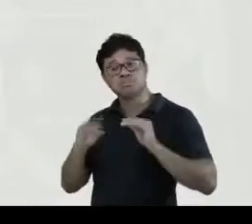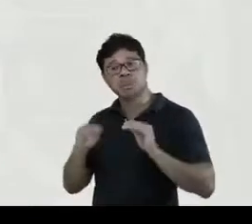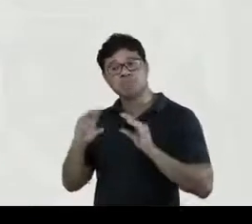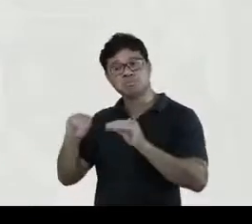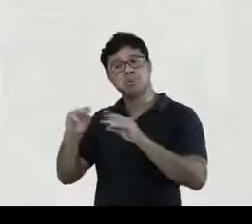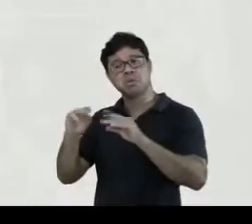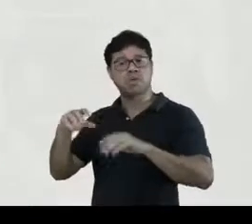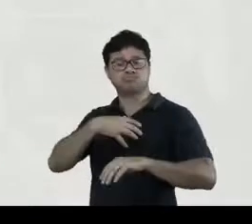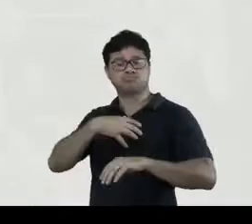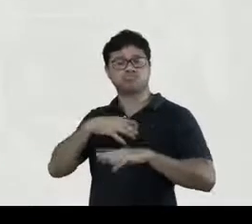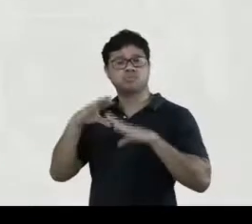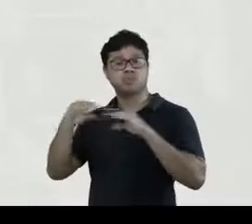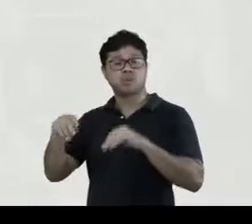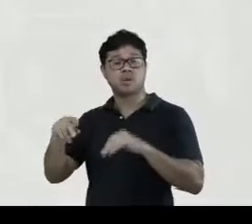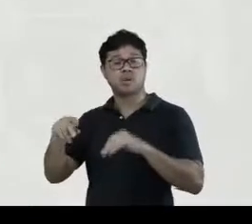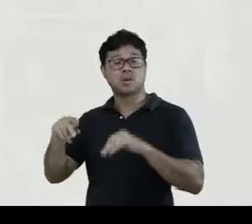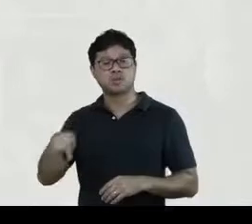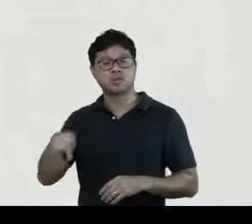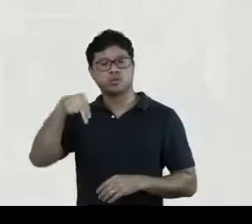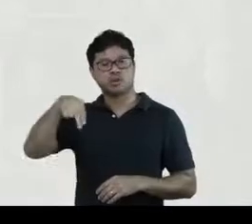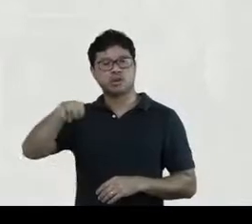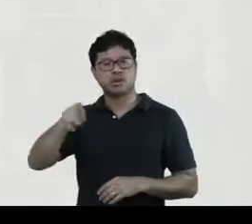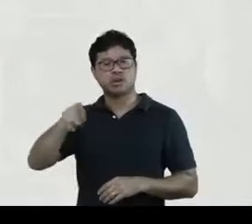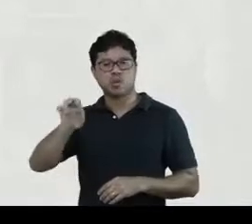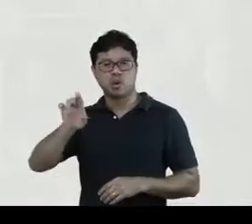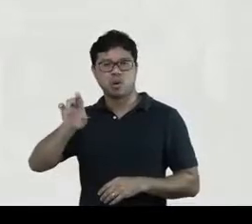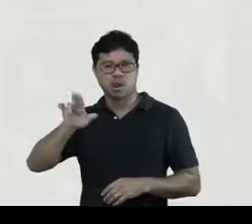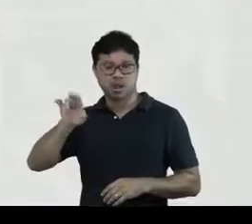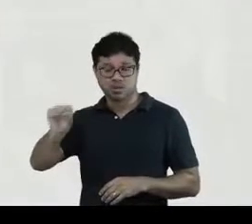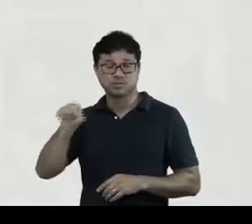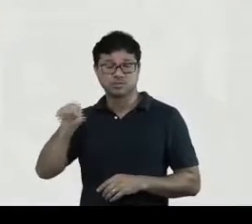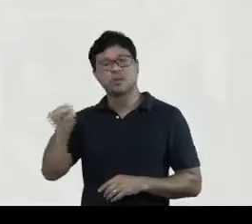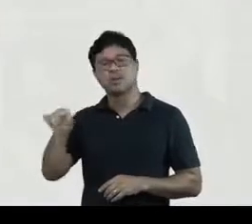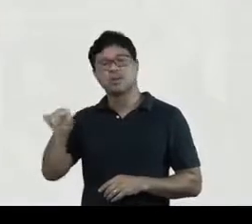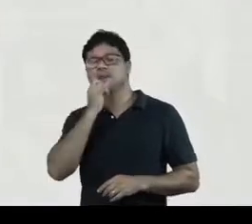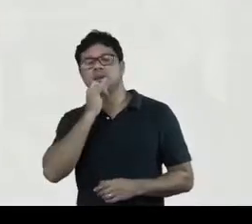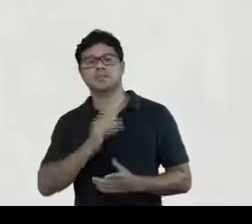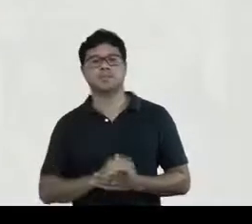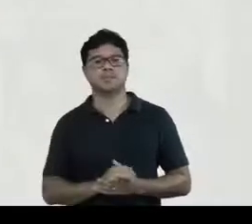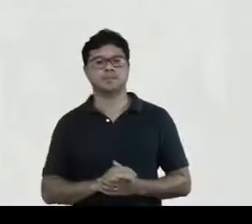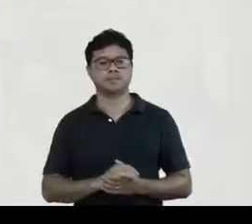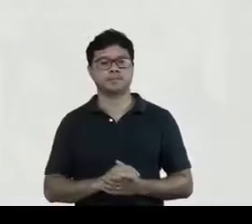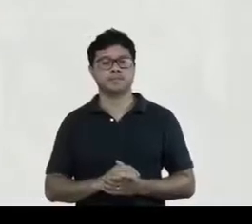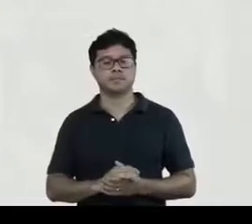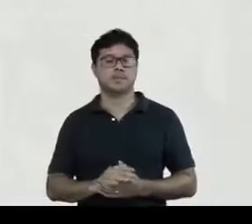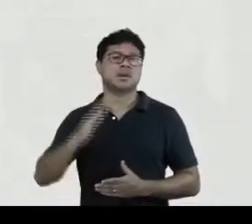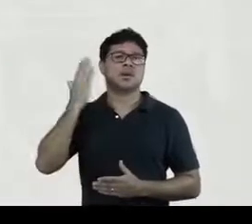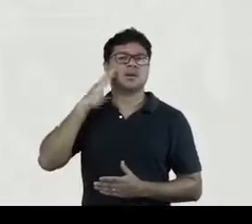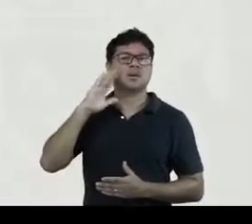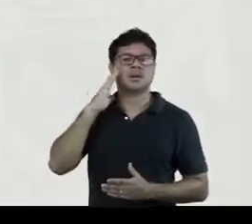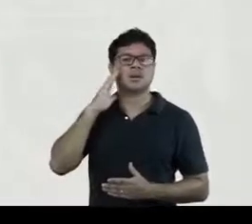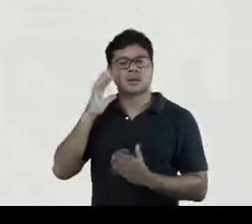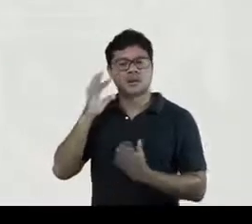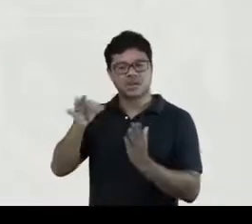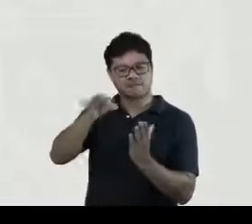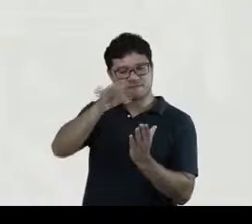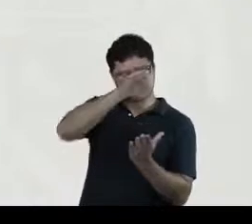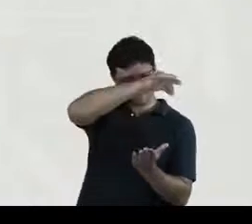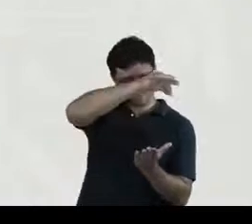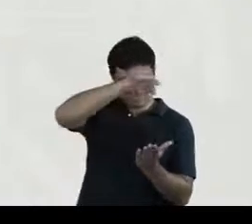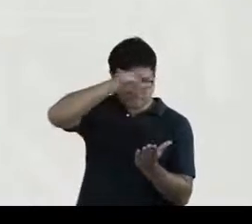que são feitas. E aí o professor Nicolaus, ele disse, por exemplo, entender uma página,